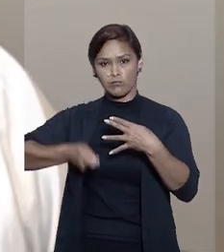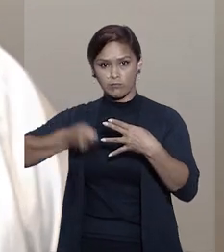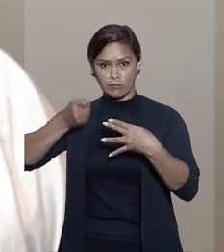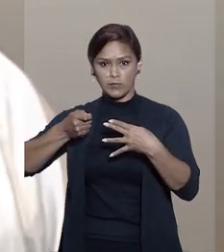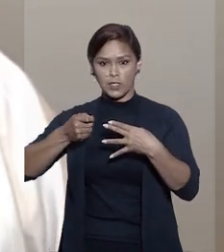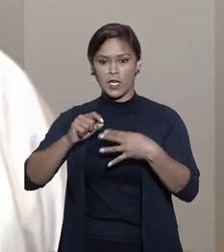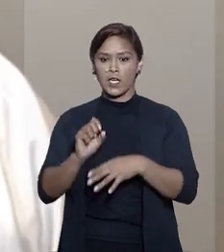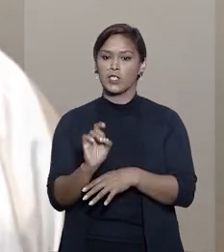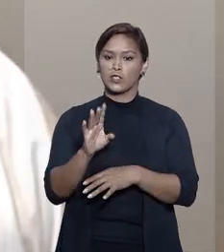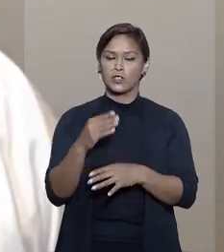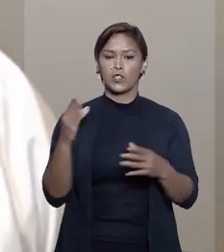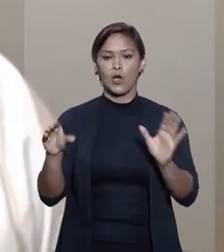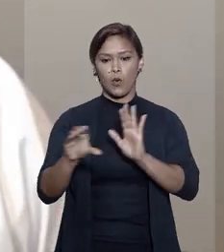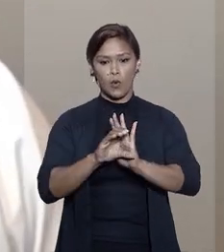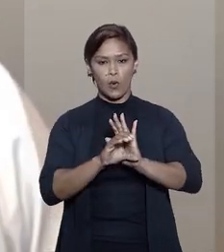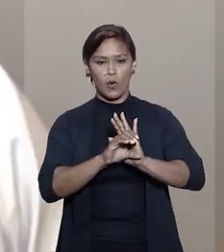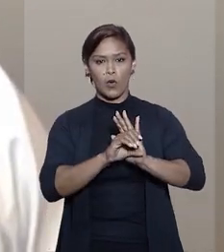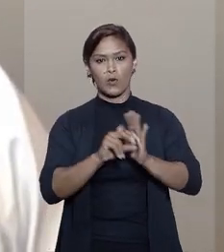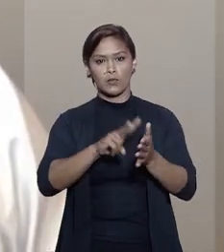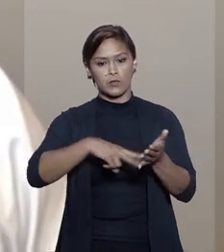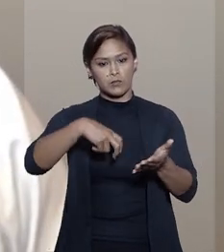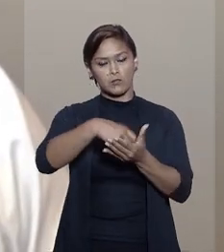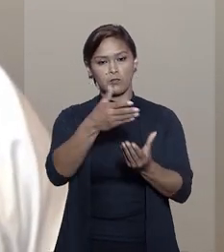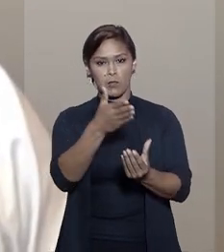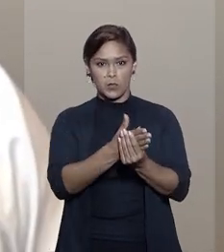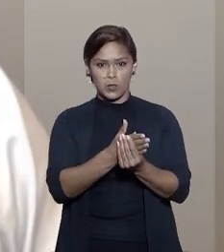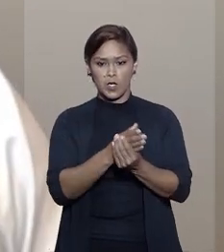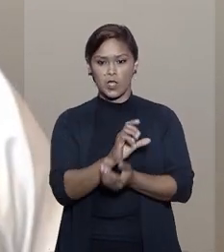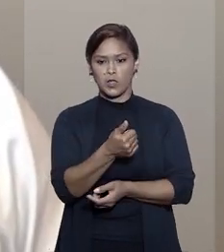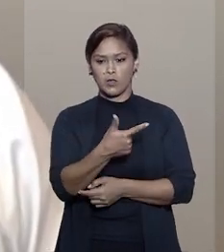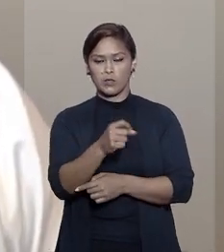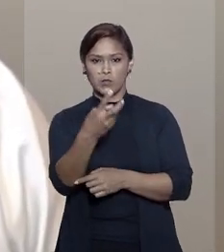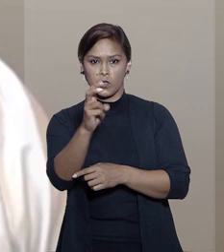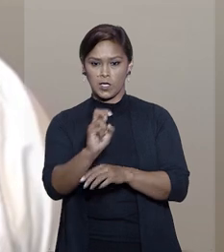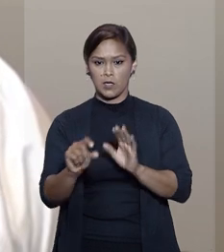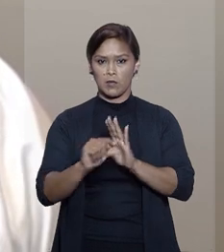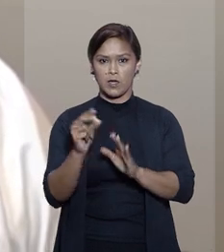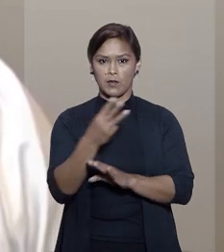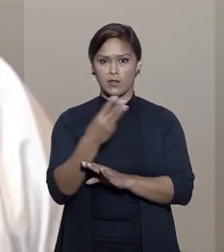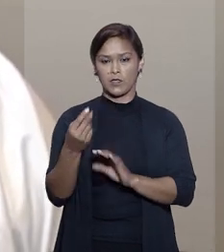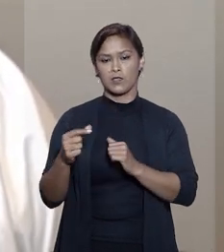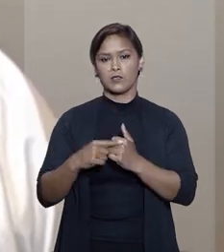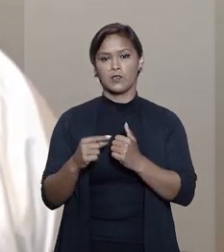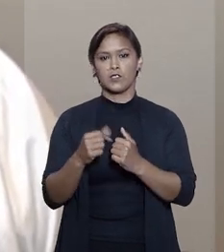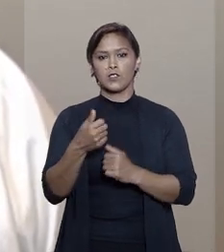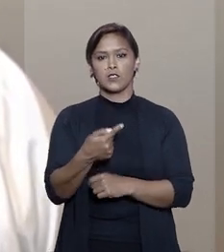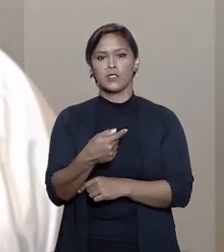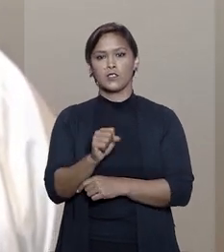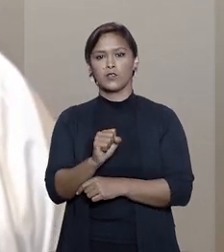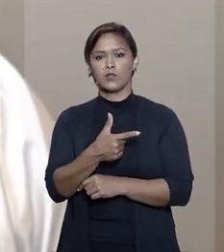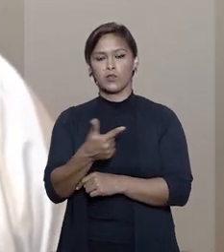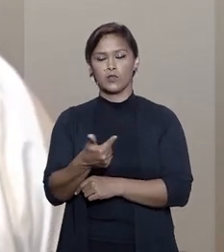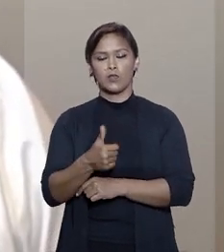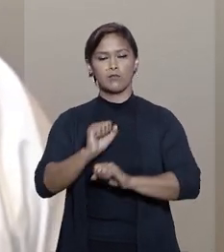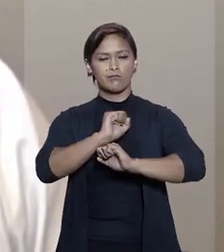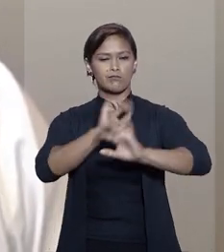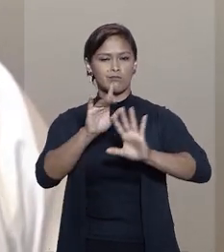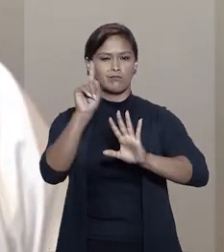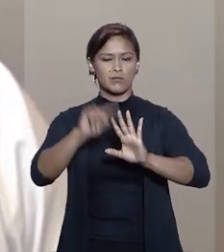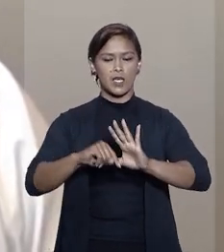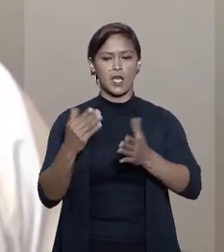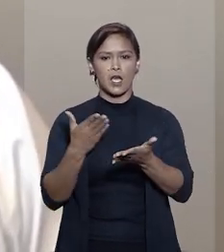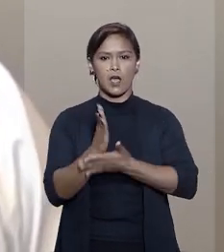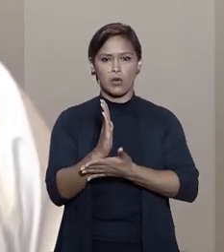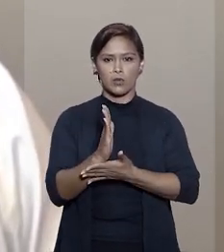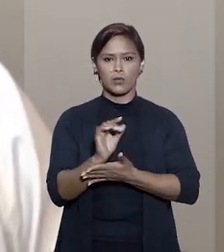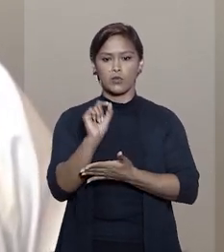juiz. Com o advento do Código de Processo Civil de 2015, lá o parágrafo terceiro do artigo 782, expressamente